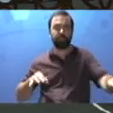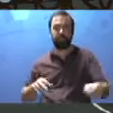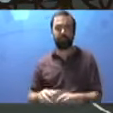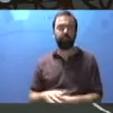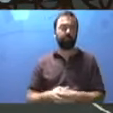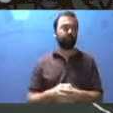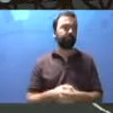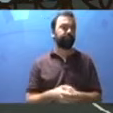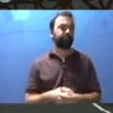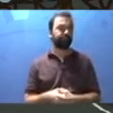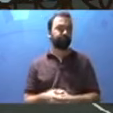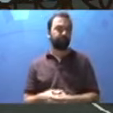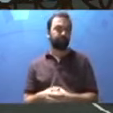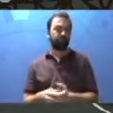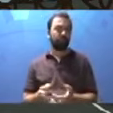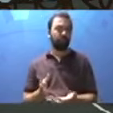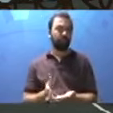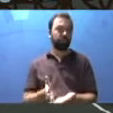e essas distâncias.